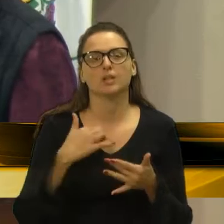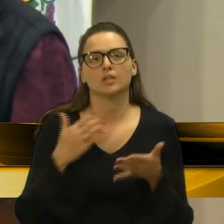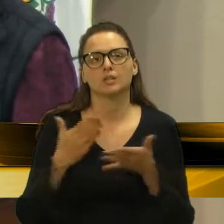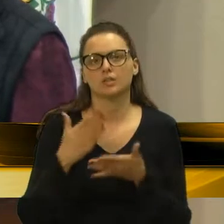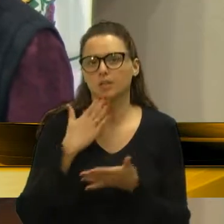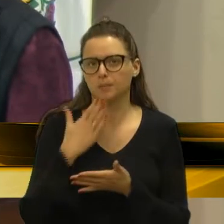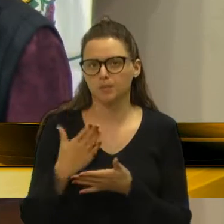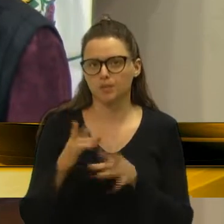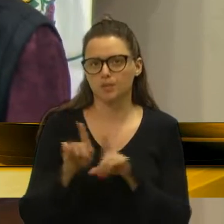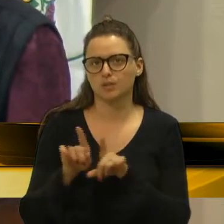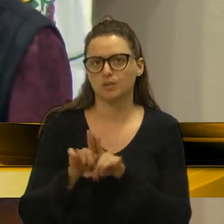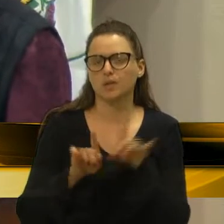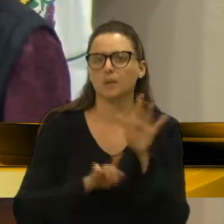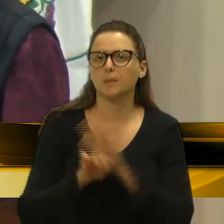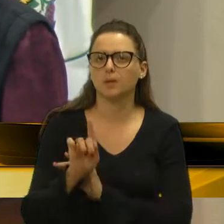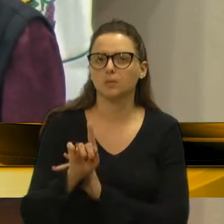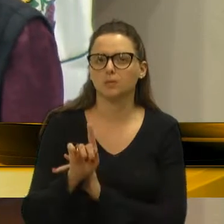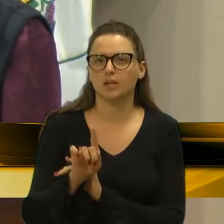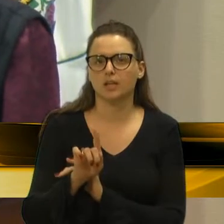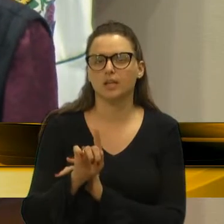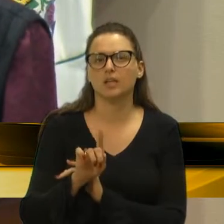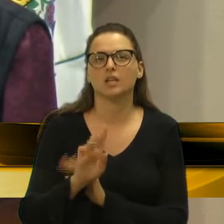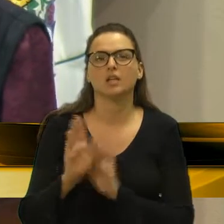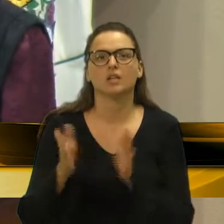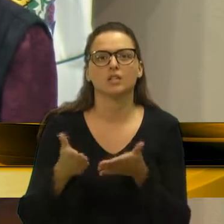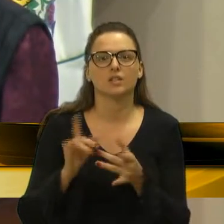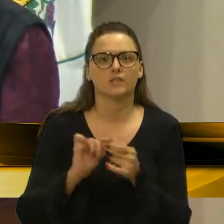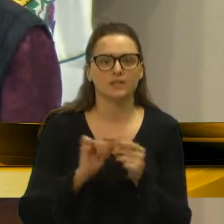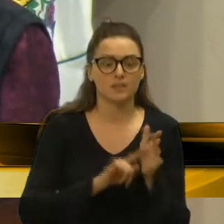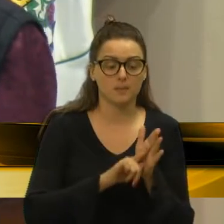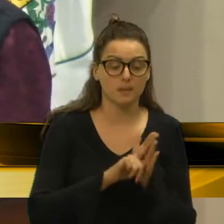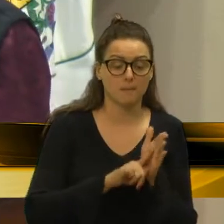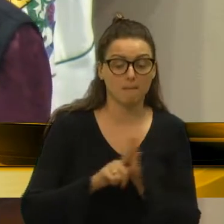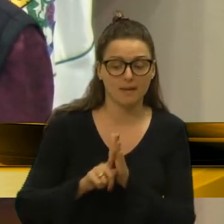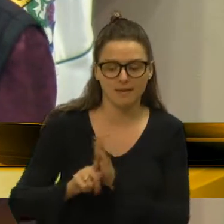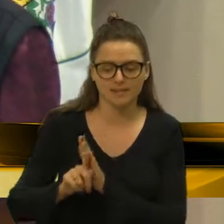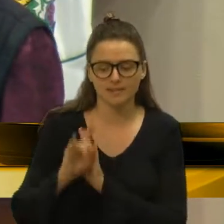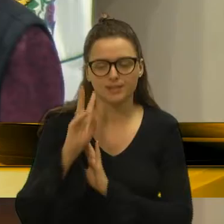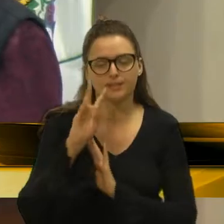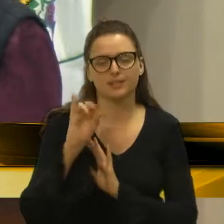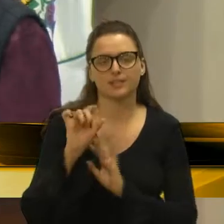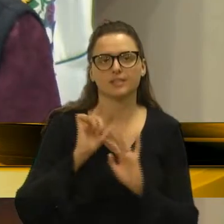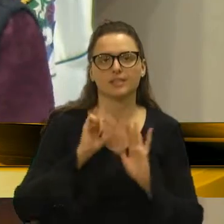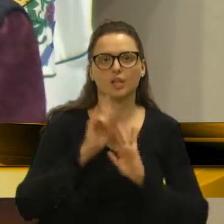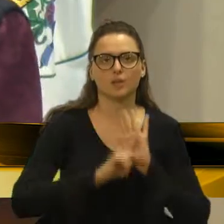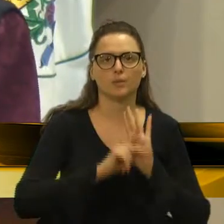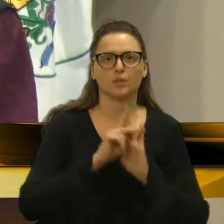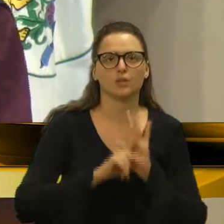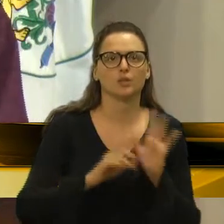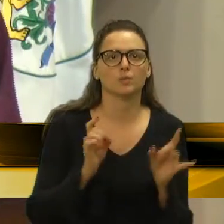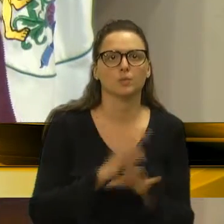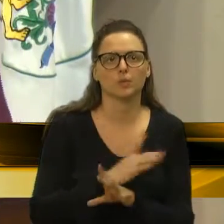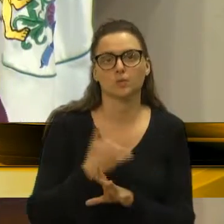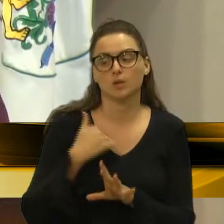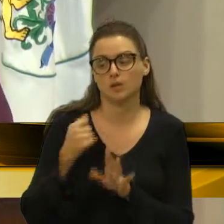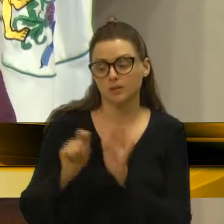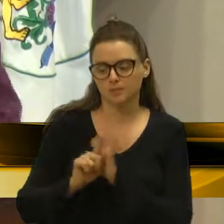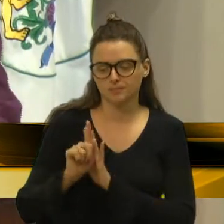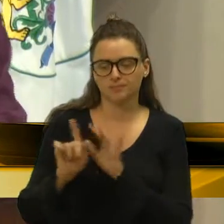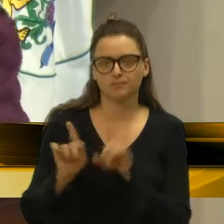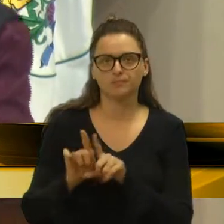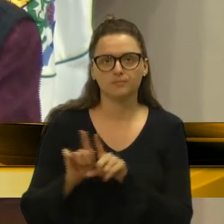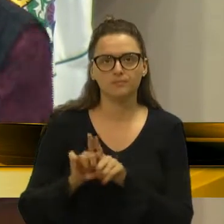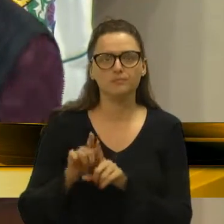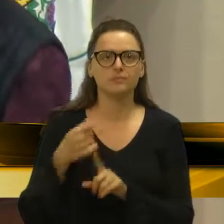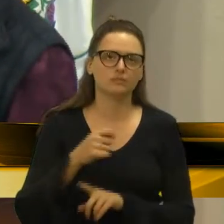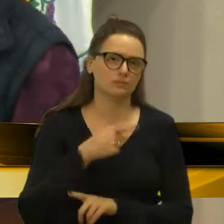perguntou também, vamos ter, vamos fazer uma pesquisa, ver se tem algum projeto, já pronto, eu quero, eu preciso saber também, a gente tem que